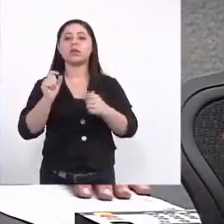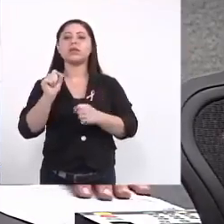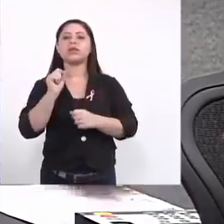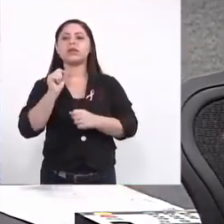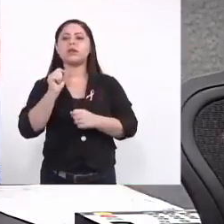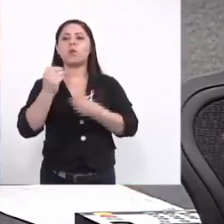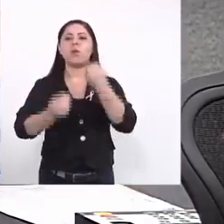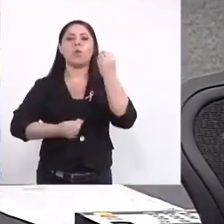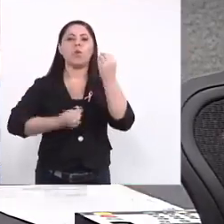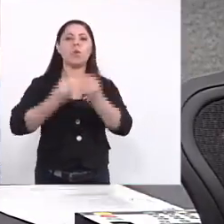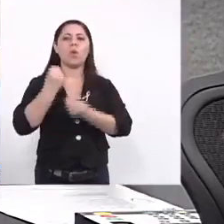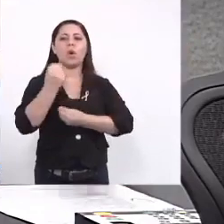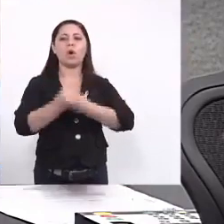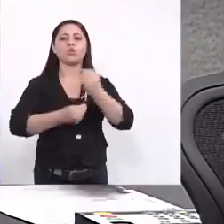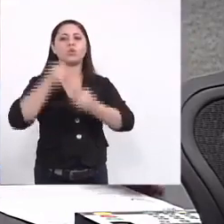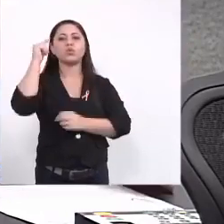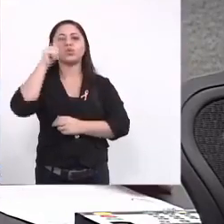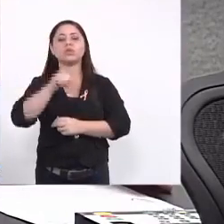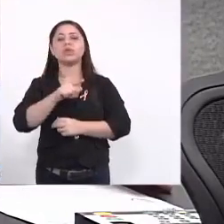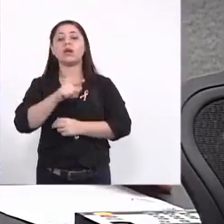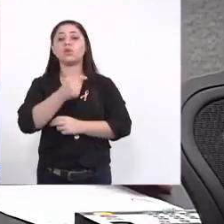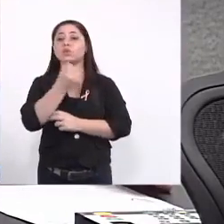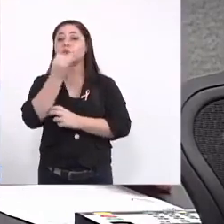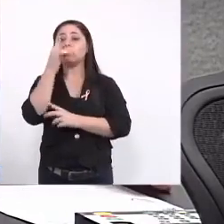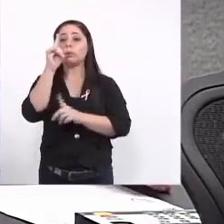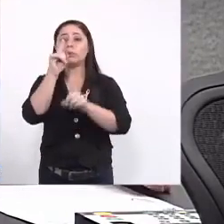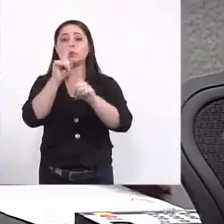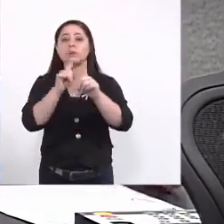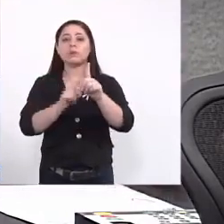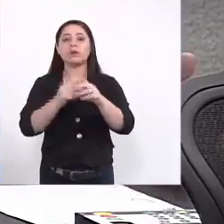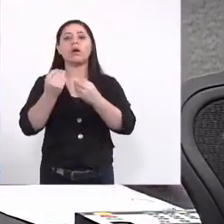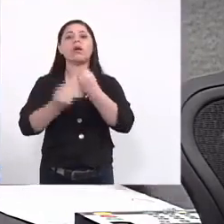preço a gente se consegue esses números tão baixos